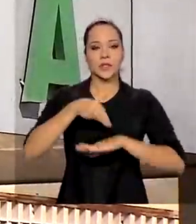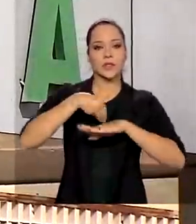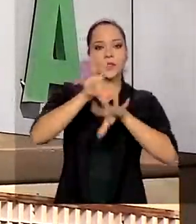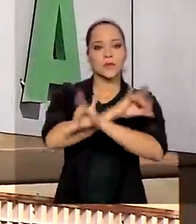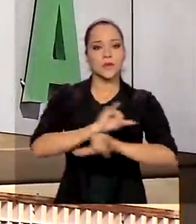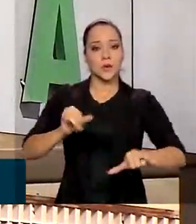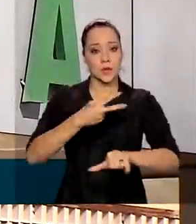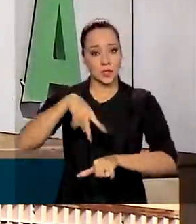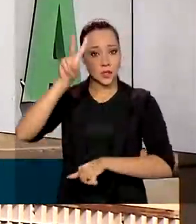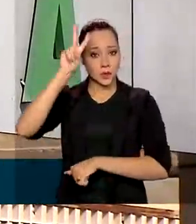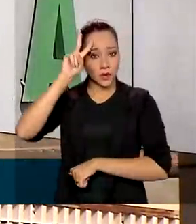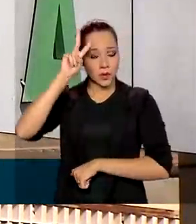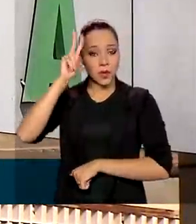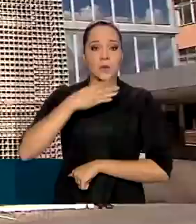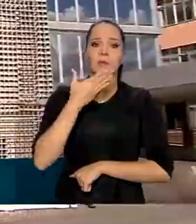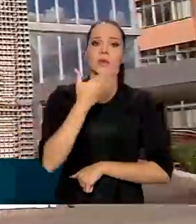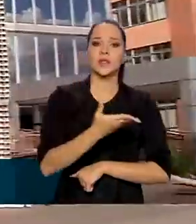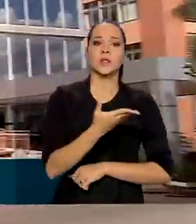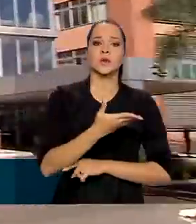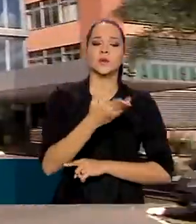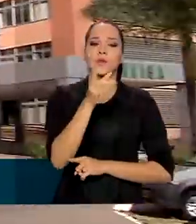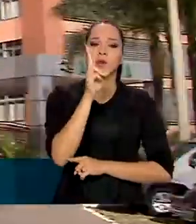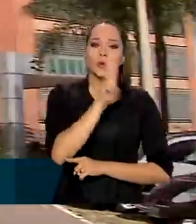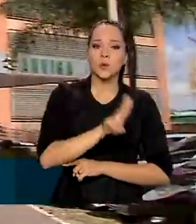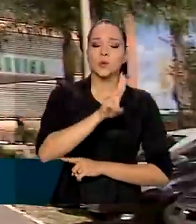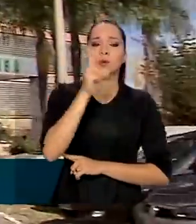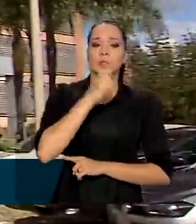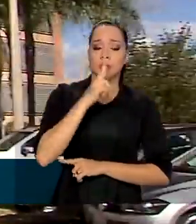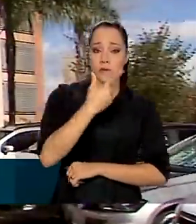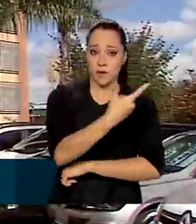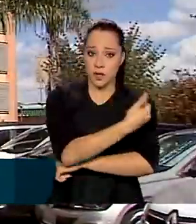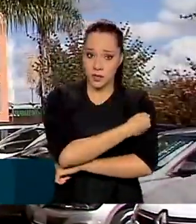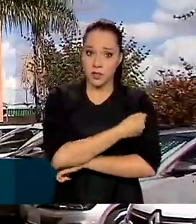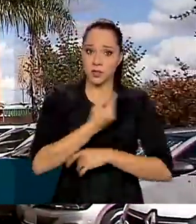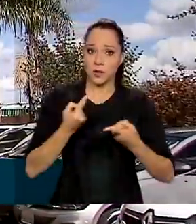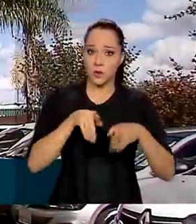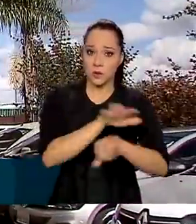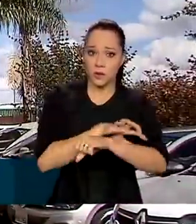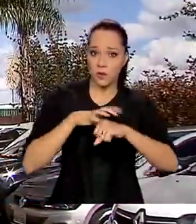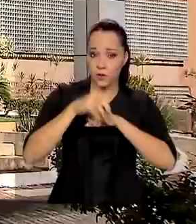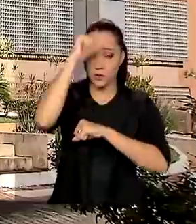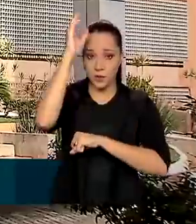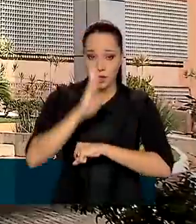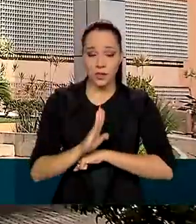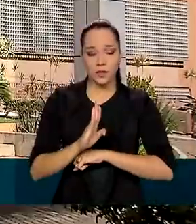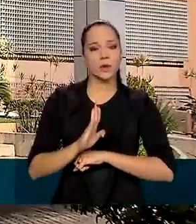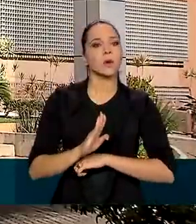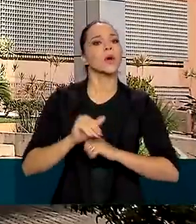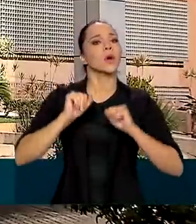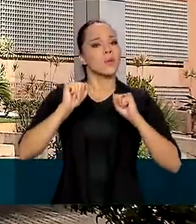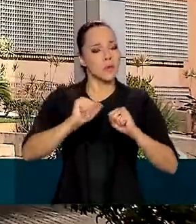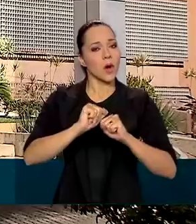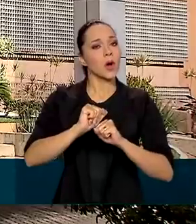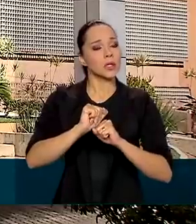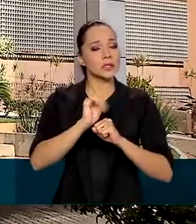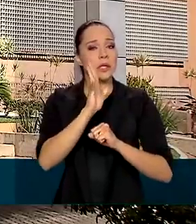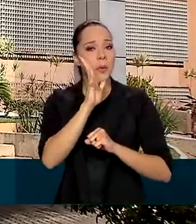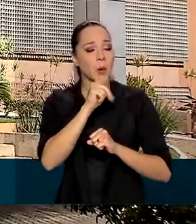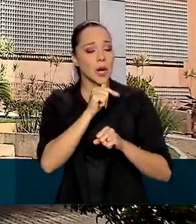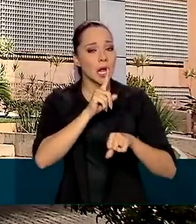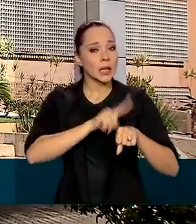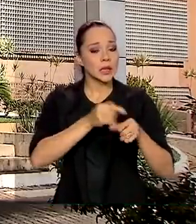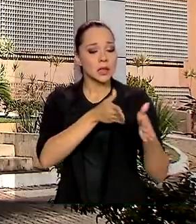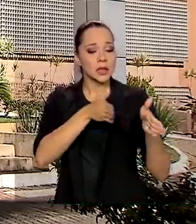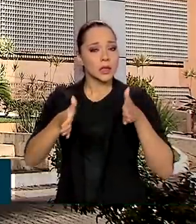nesta segunda-feira que o pedido de autorização emergencial de uma vacina contra o coronavírus no Brasil pode levar até 10